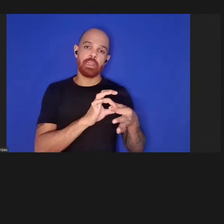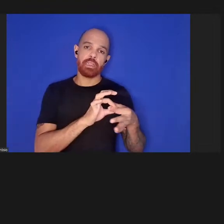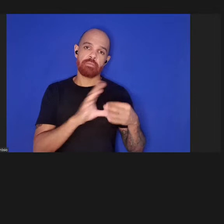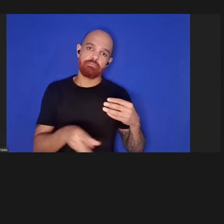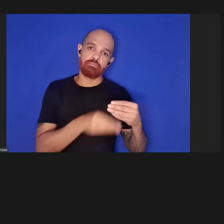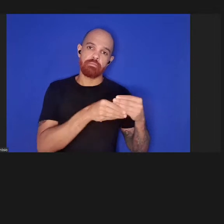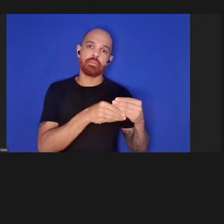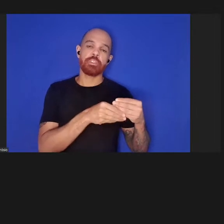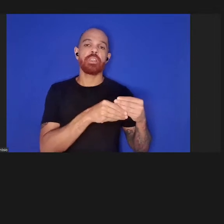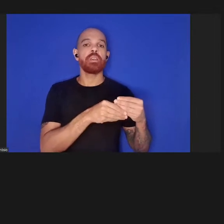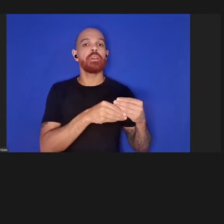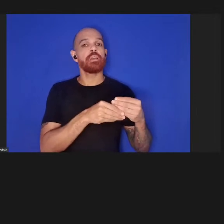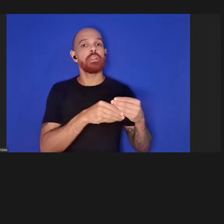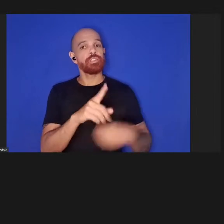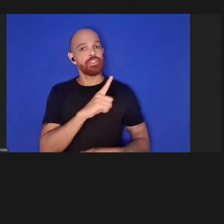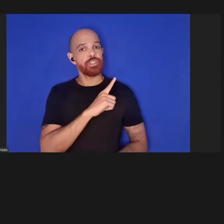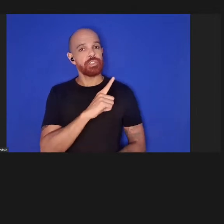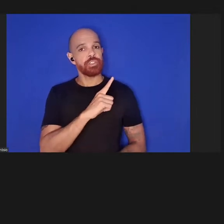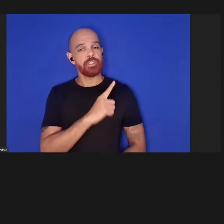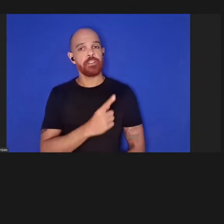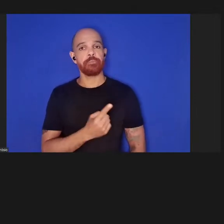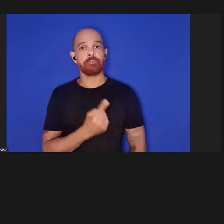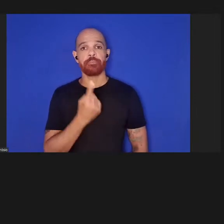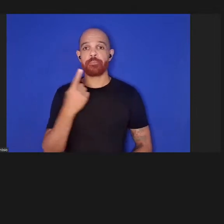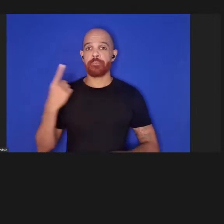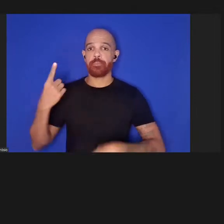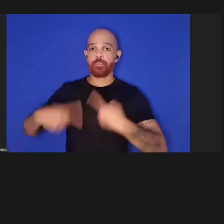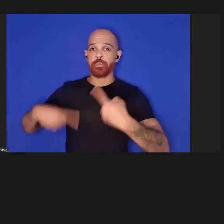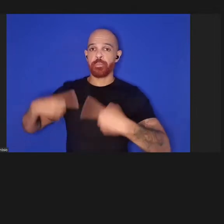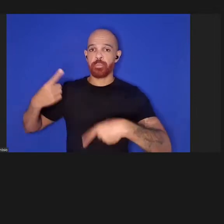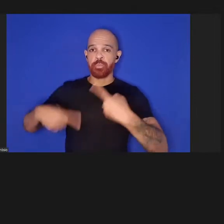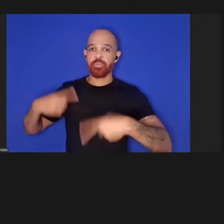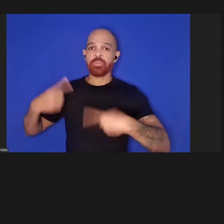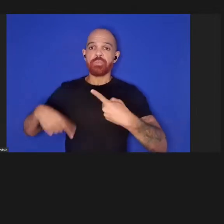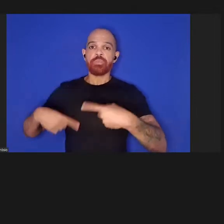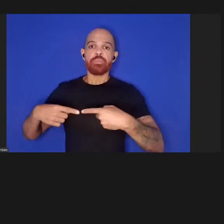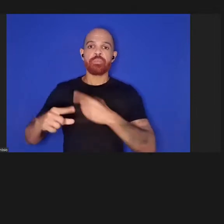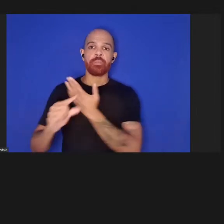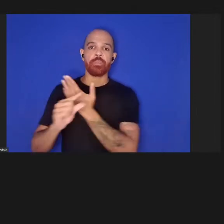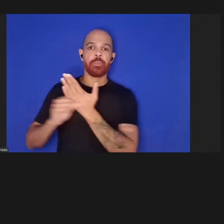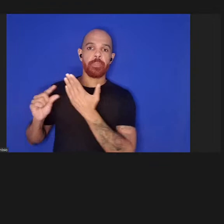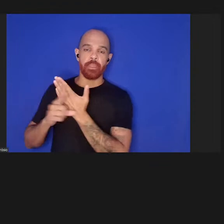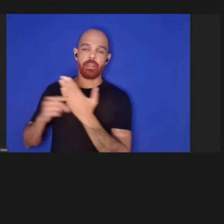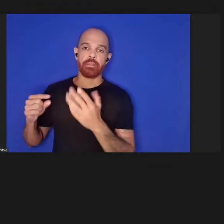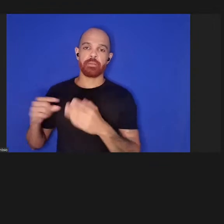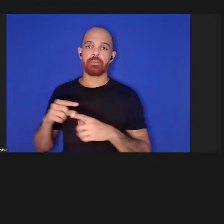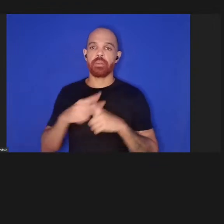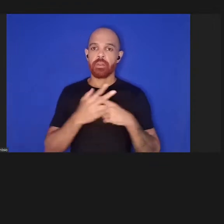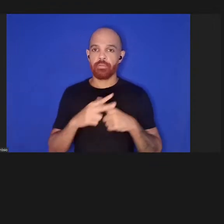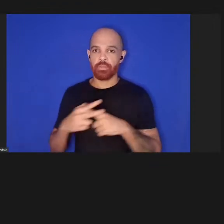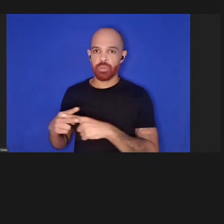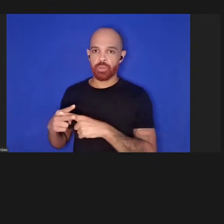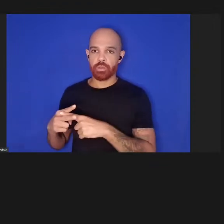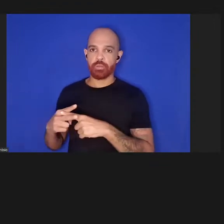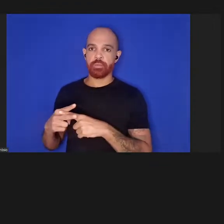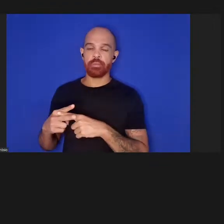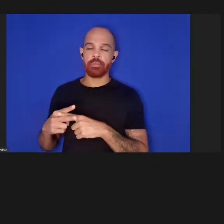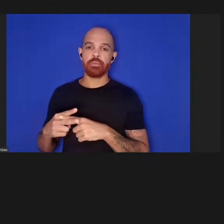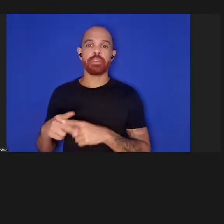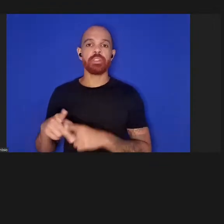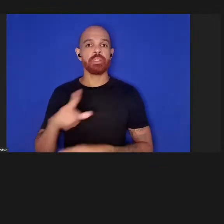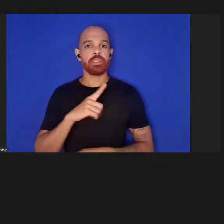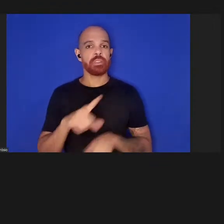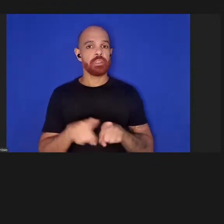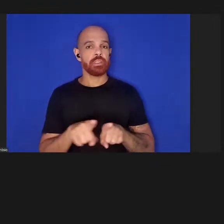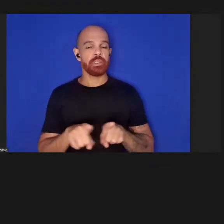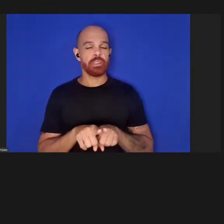um debate entre os autores os revisores e existem também uma